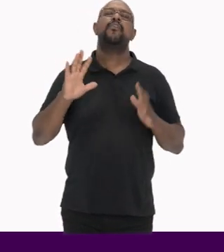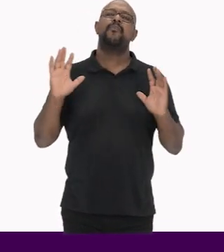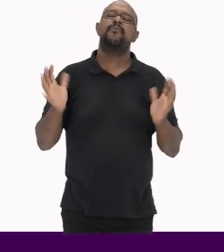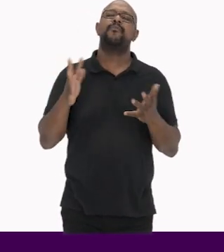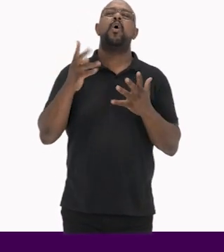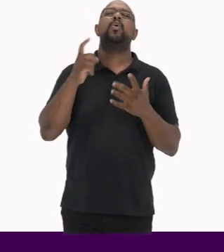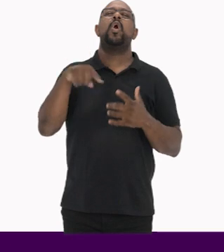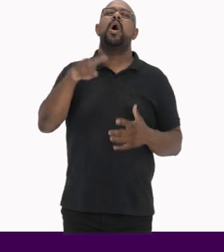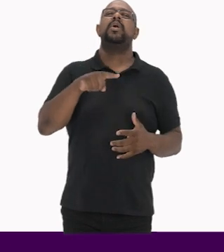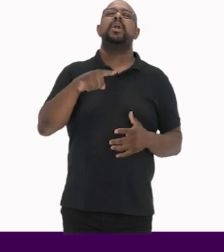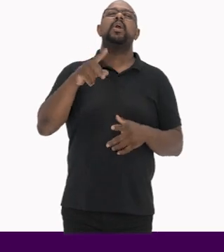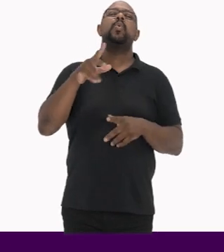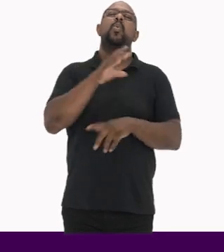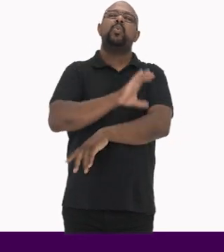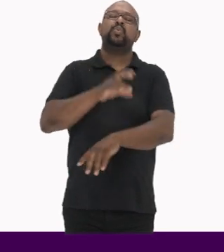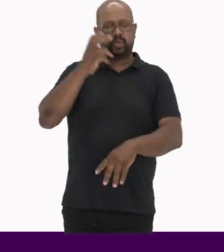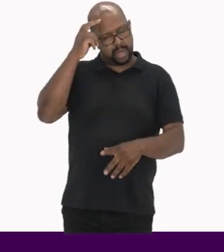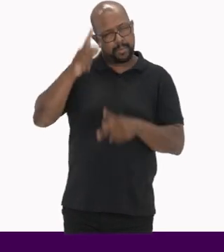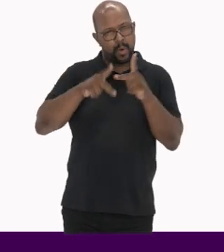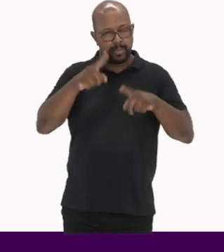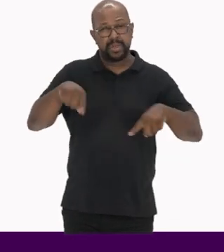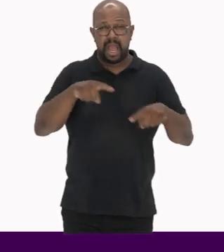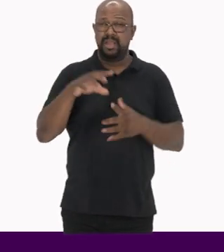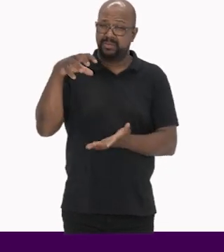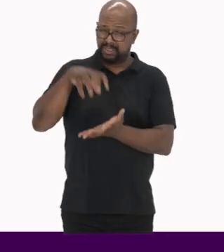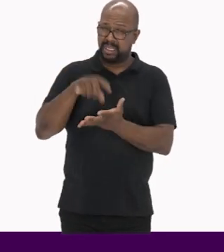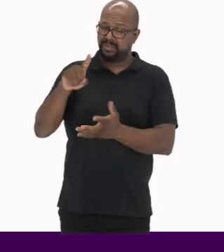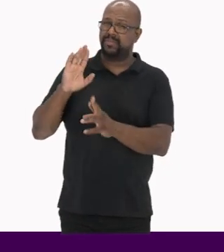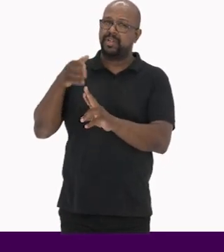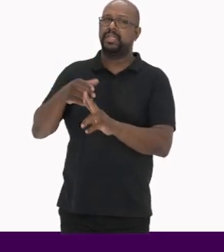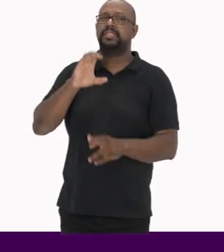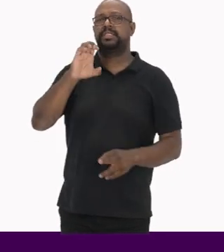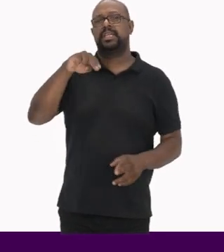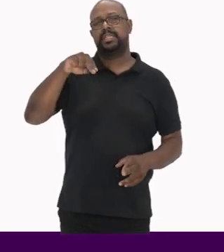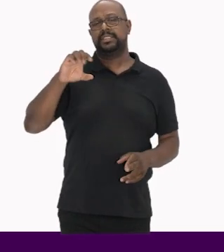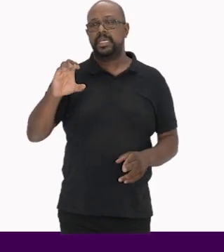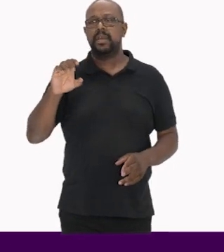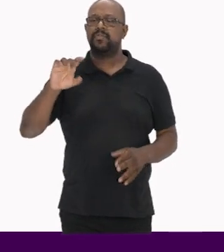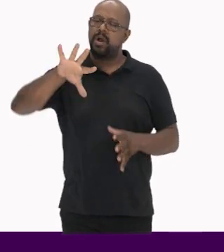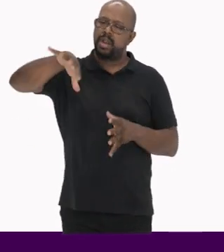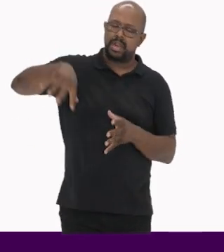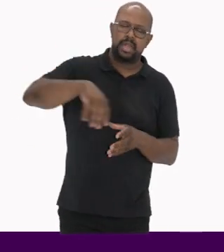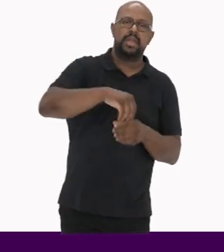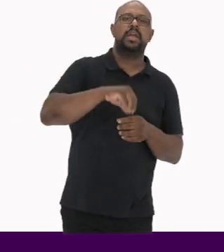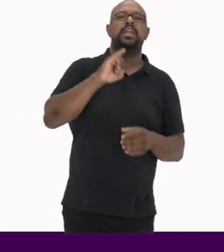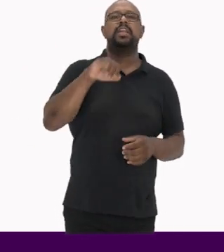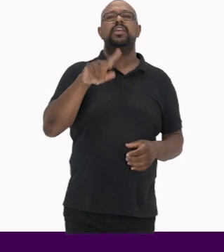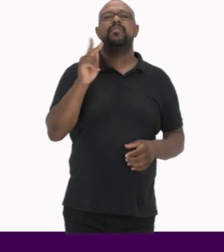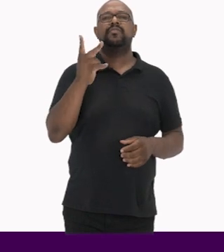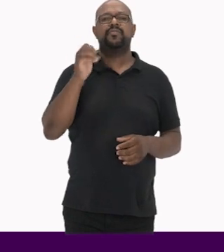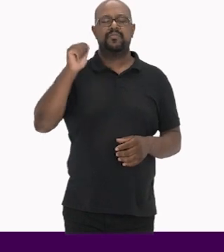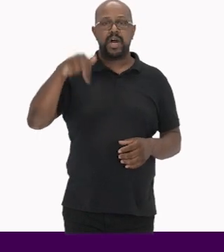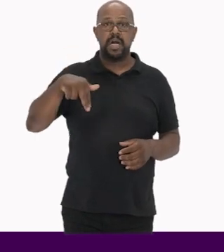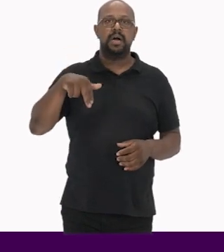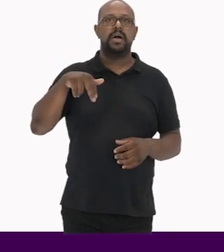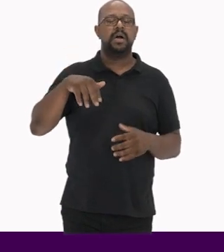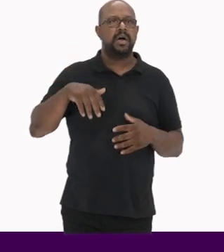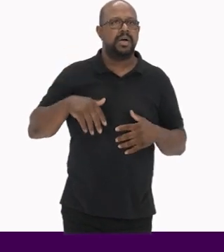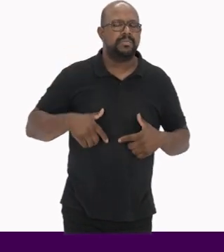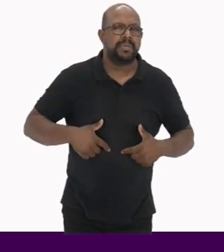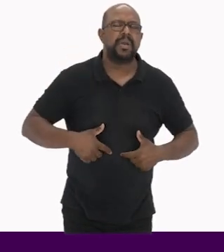Popular E o Centro de Referência Cultural chamado CNRC Eles foram incorporados ao IFAM posteriormente